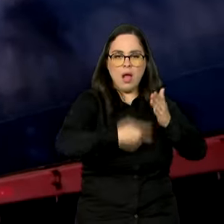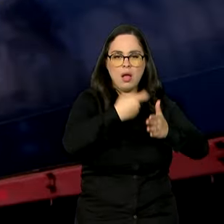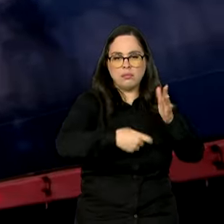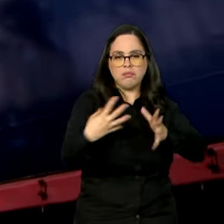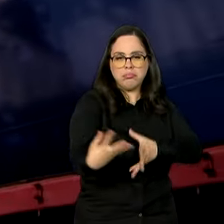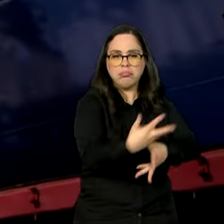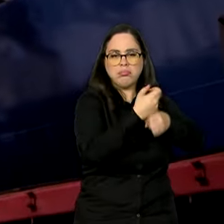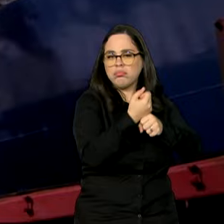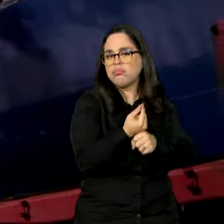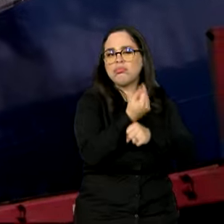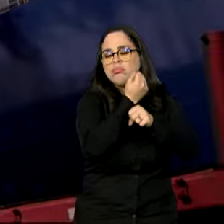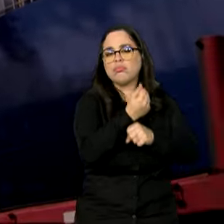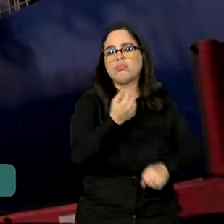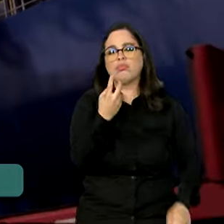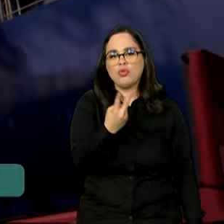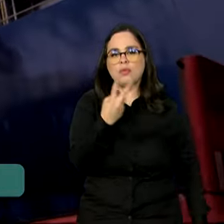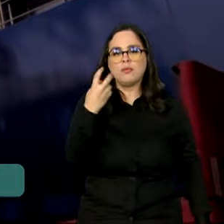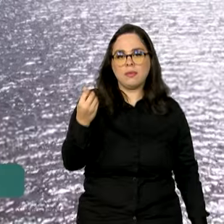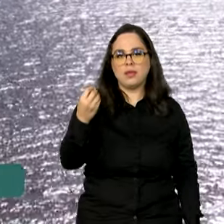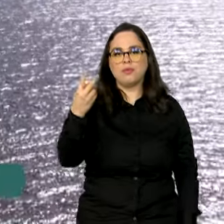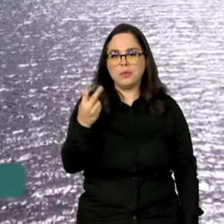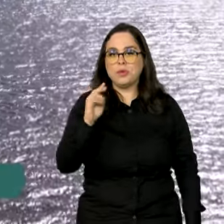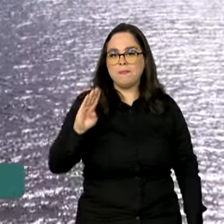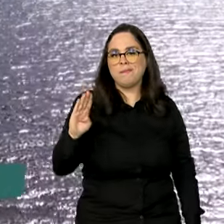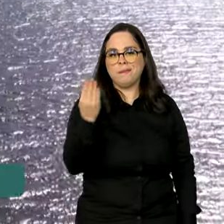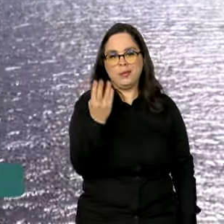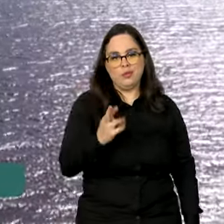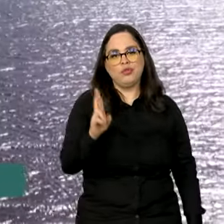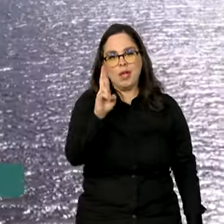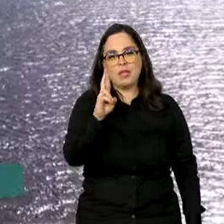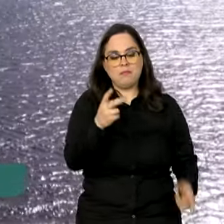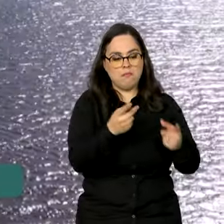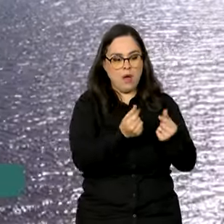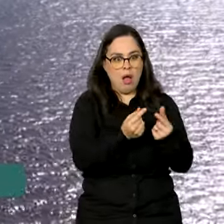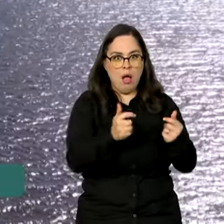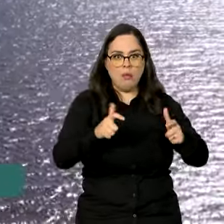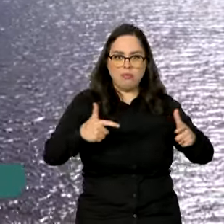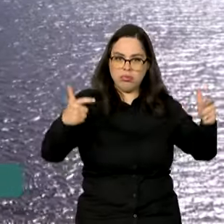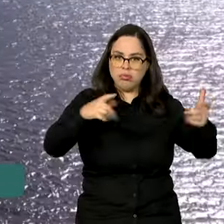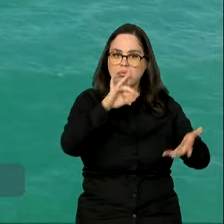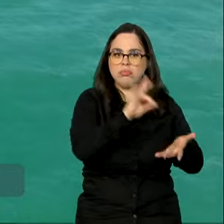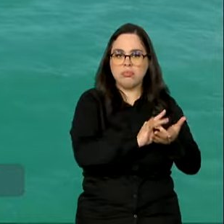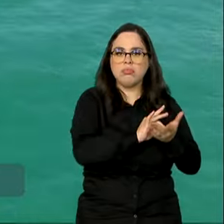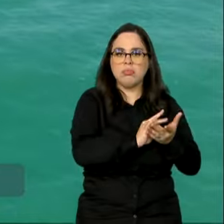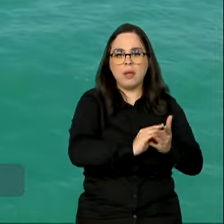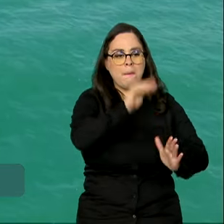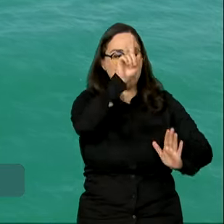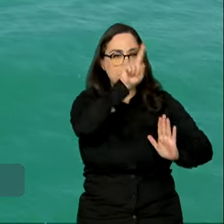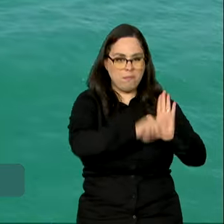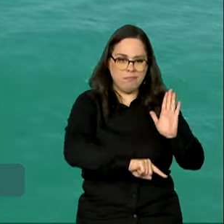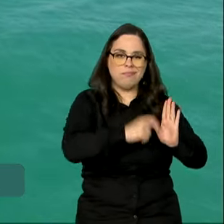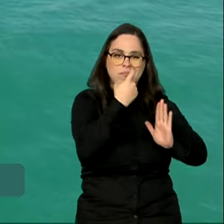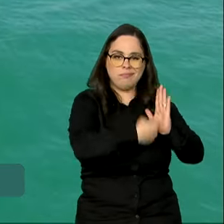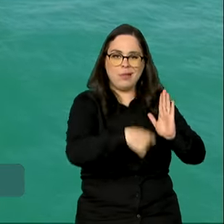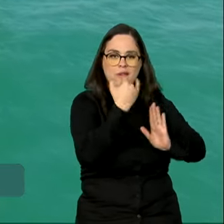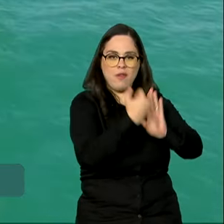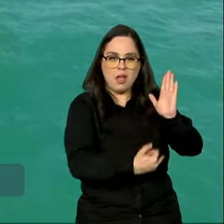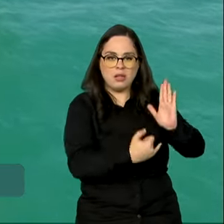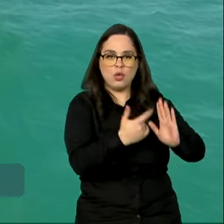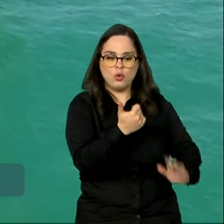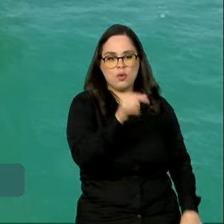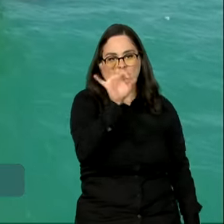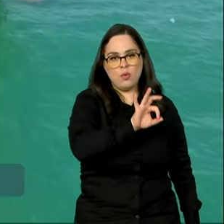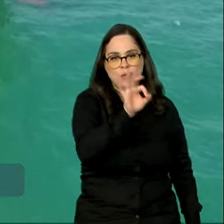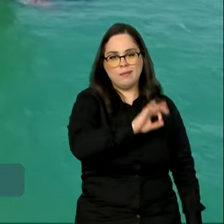agosto somou quase 202 bilhões de reais, um aumento real, descontada a inflação, de cerca de